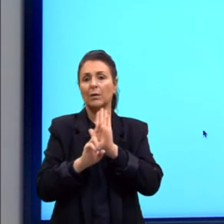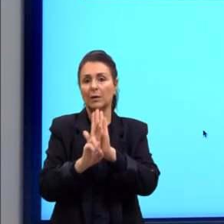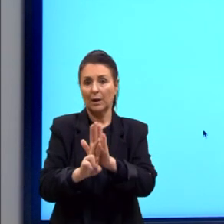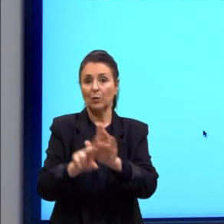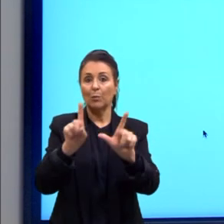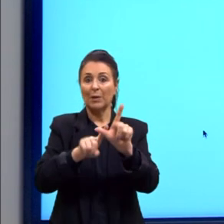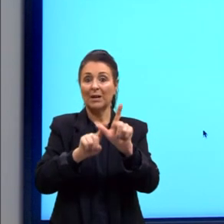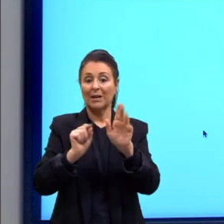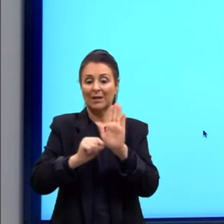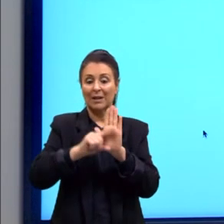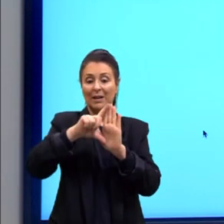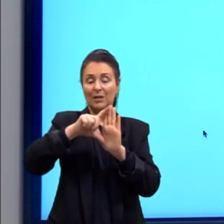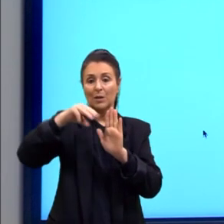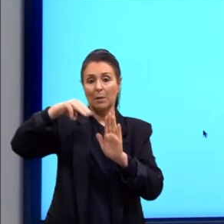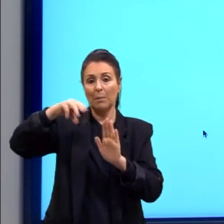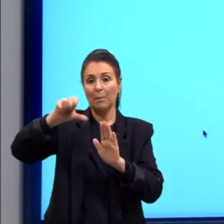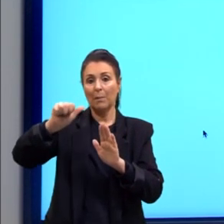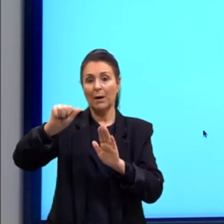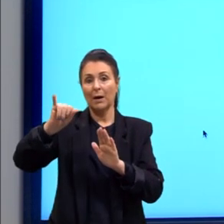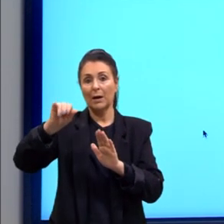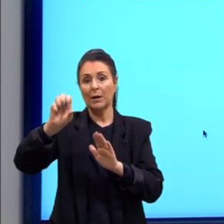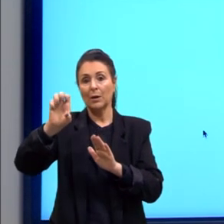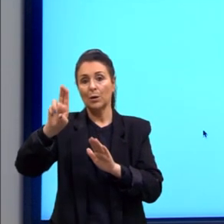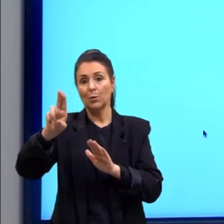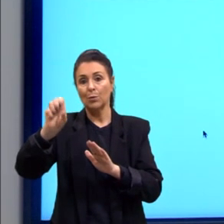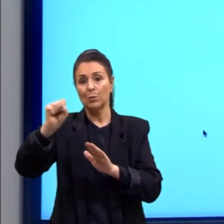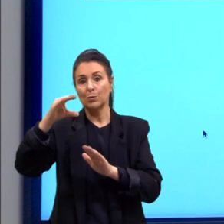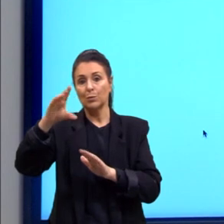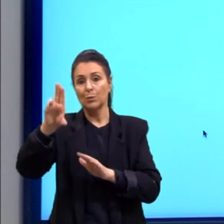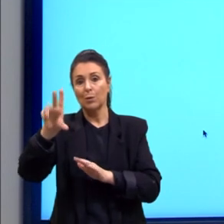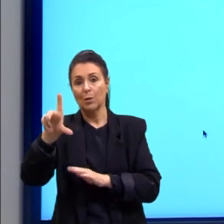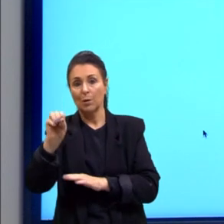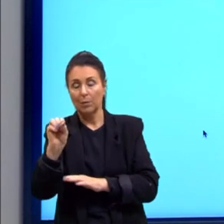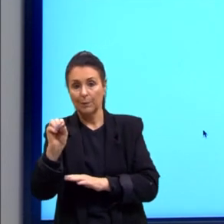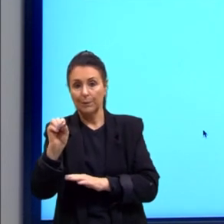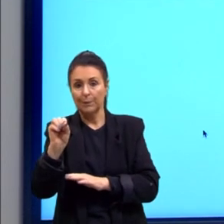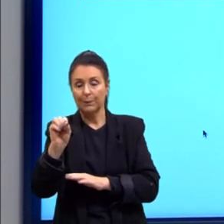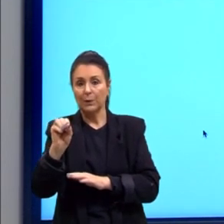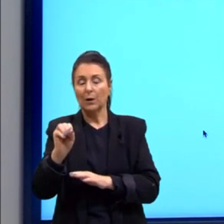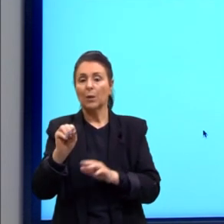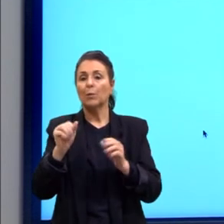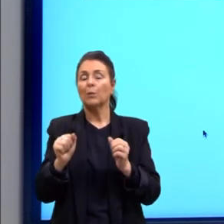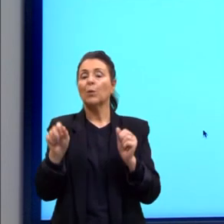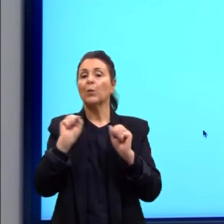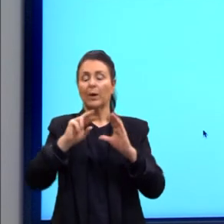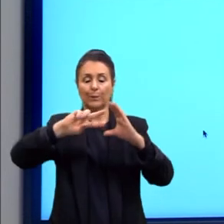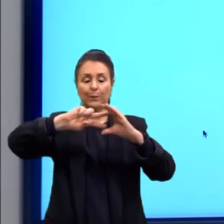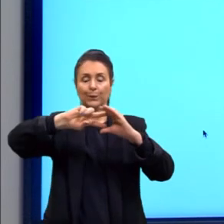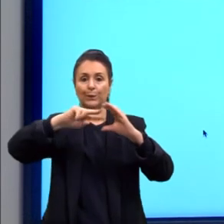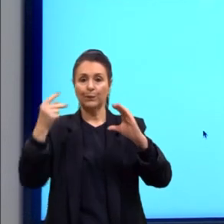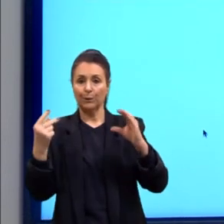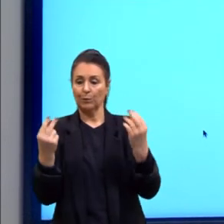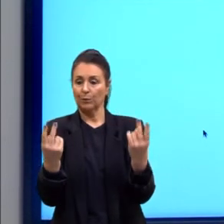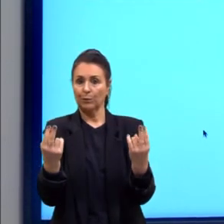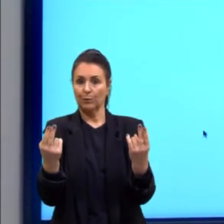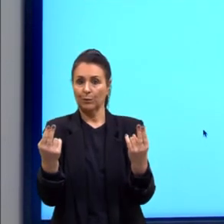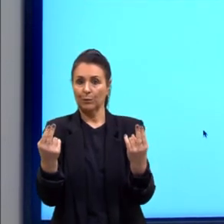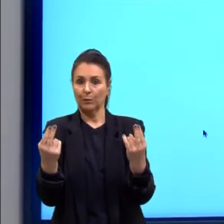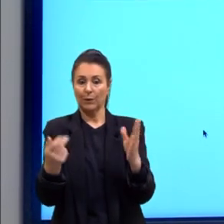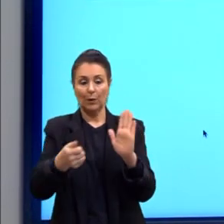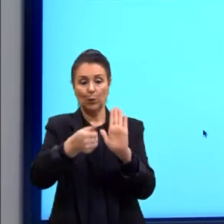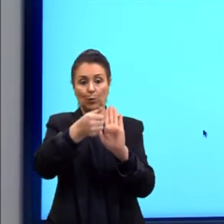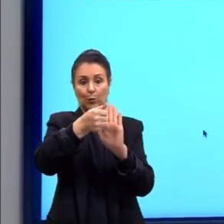maiúscula, predominam nos seres homozigotos, no caso, os dois maiúsculos,